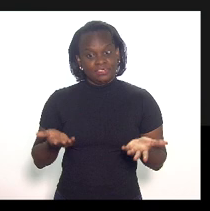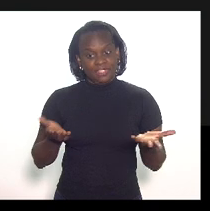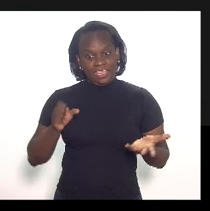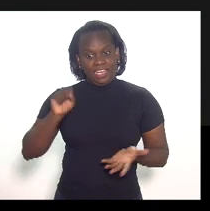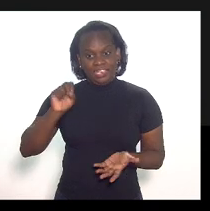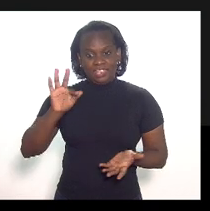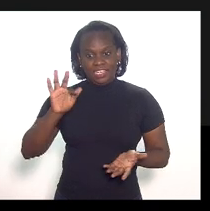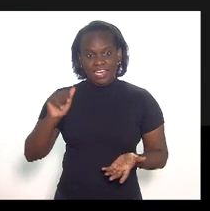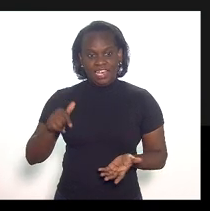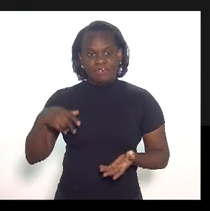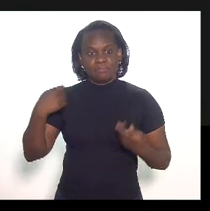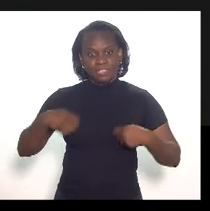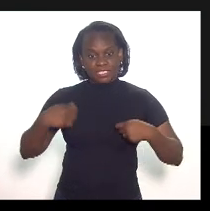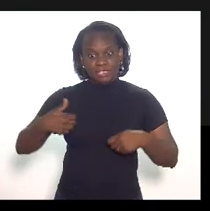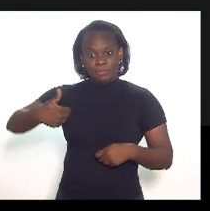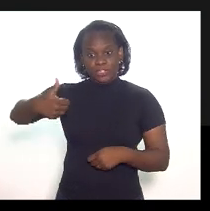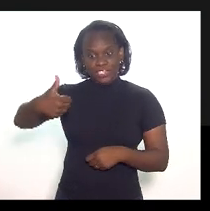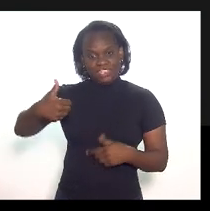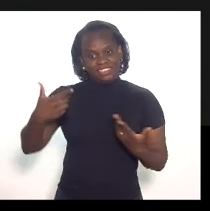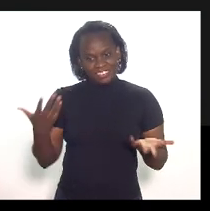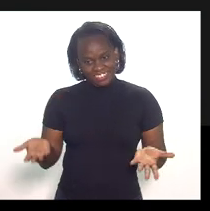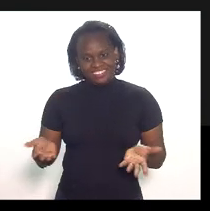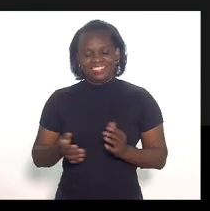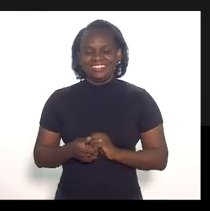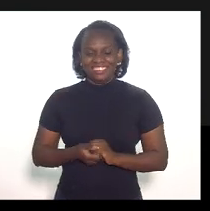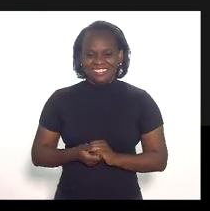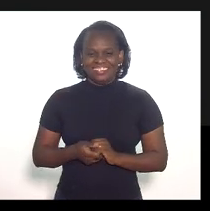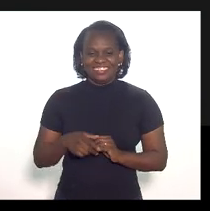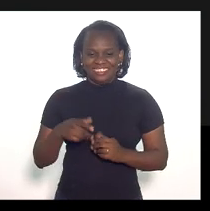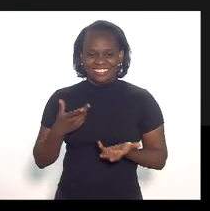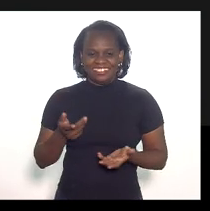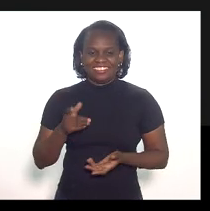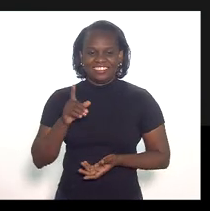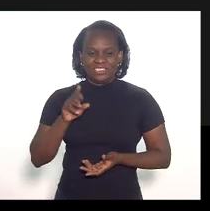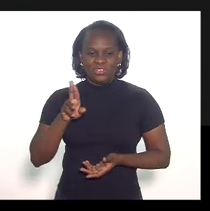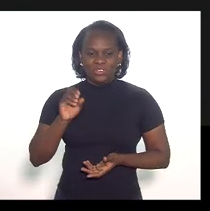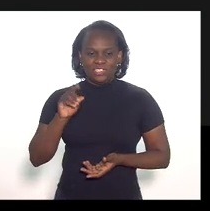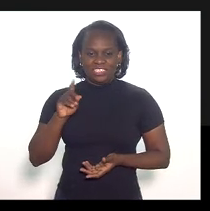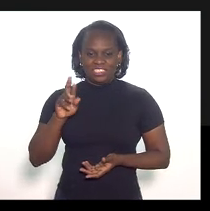tem uma certa prioridade sobre isso? Não é, doutor Rodrigo Lopes?